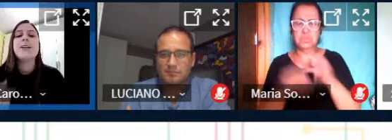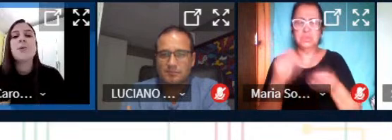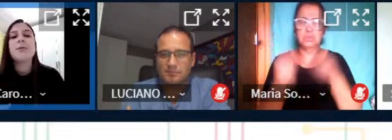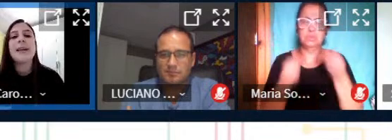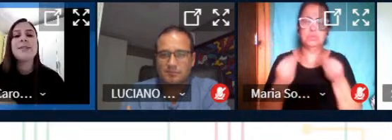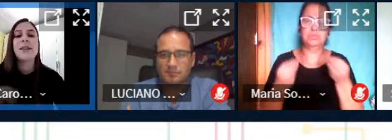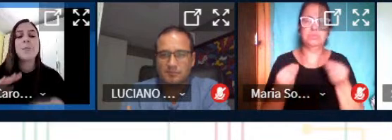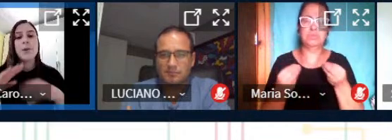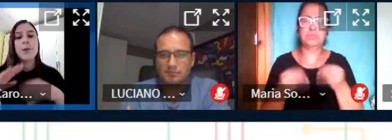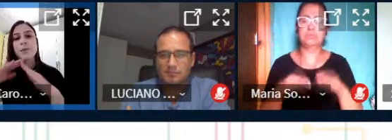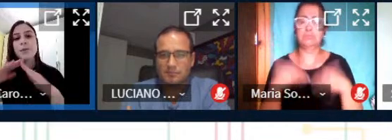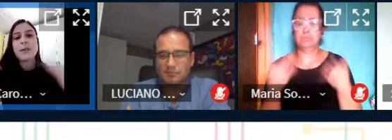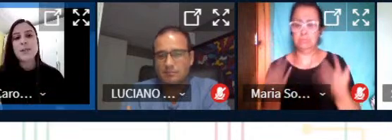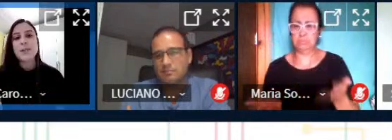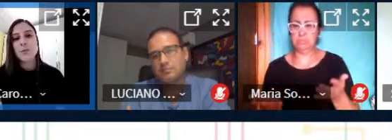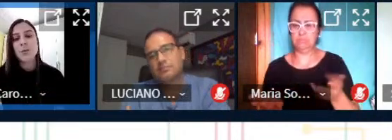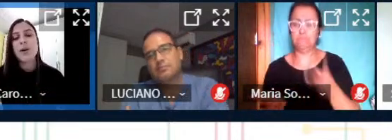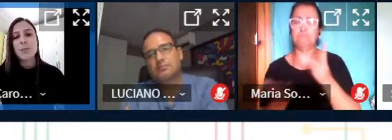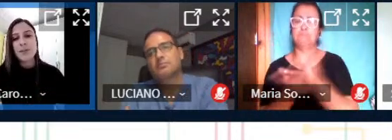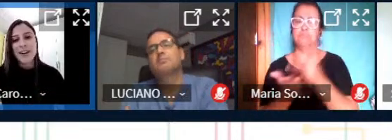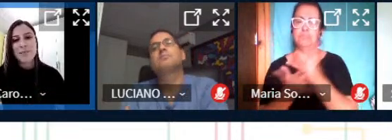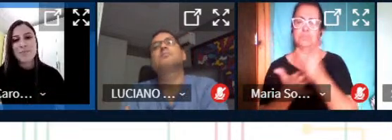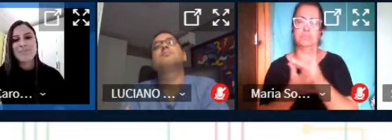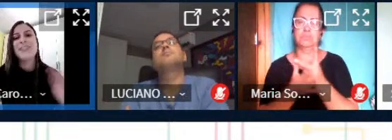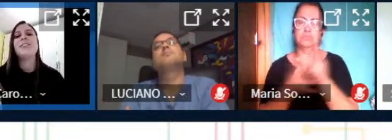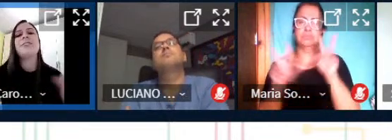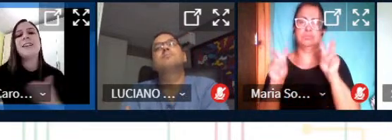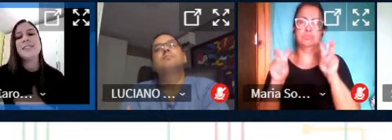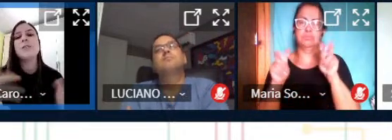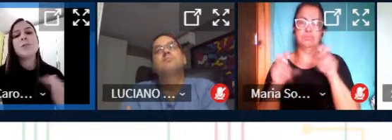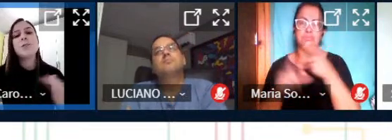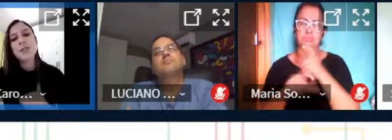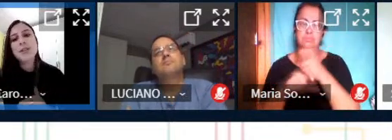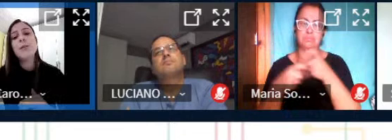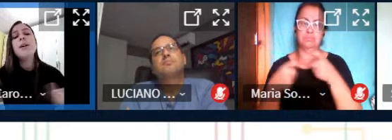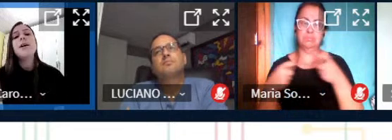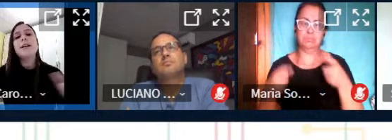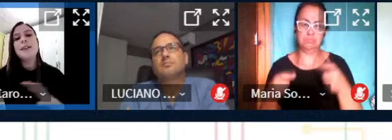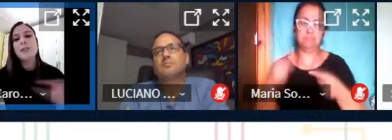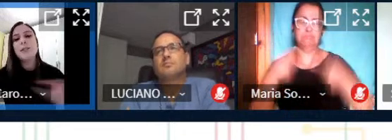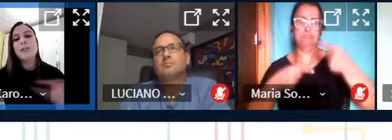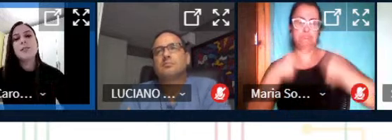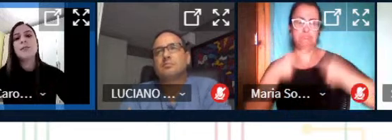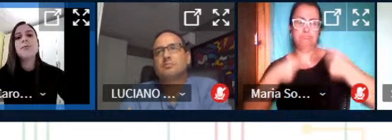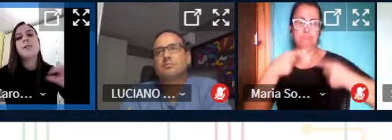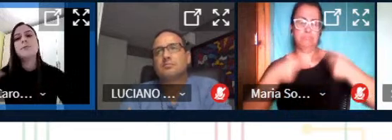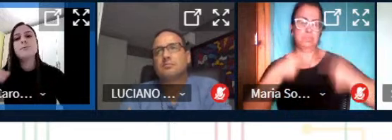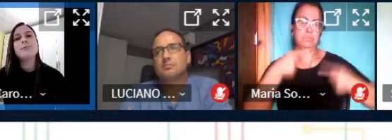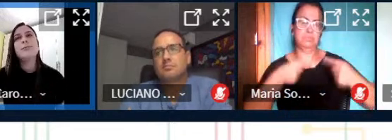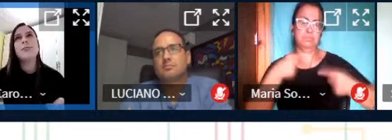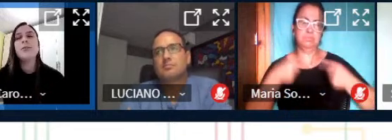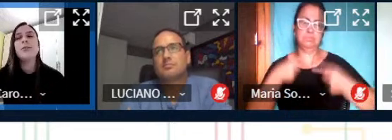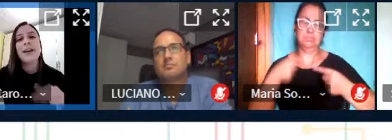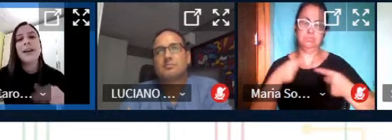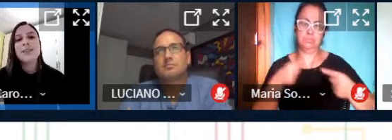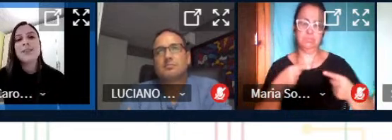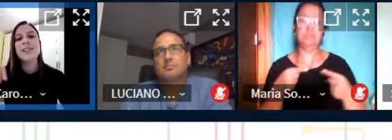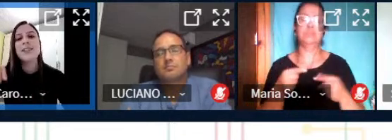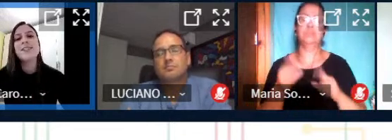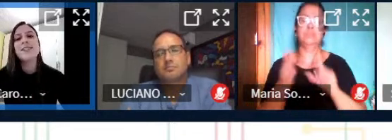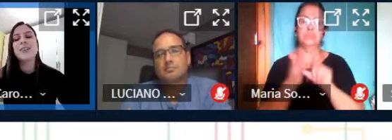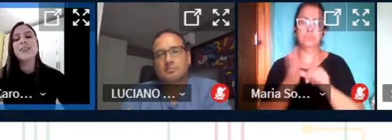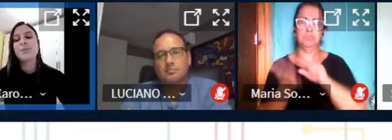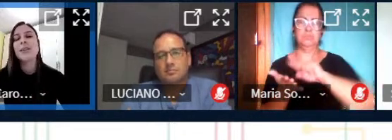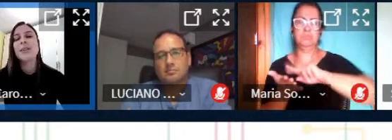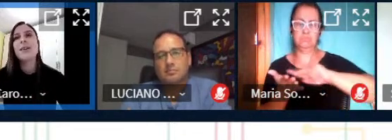então tem sempre um assunto amplo né que vem sendo discutido e dentro disso vão vindo várias